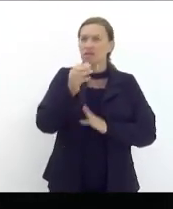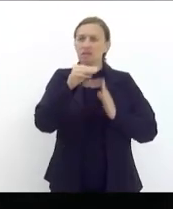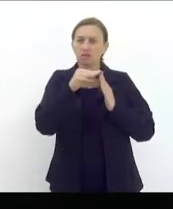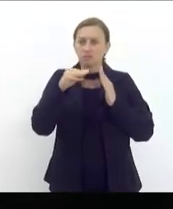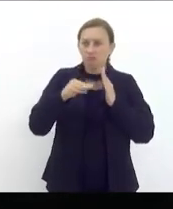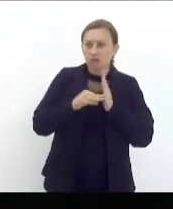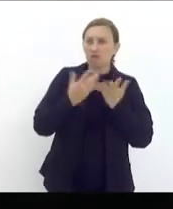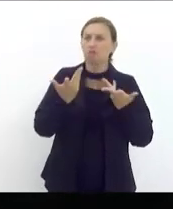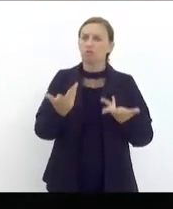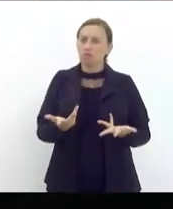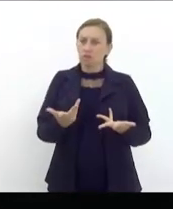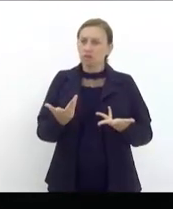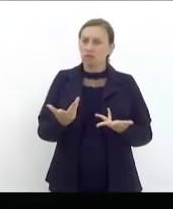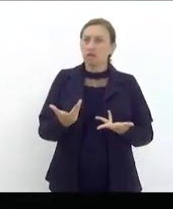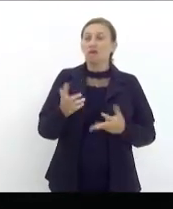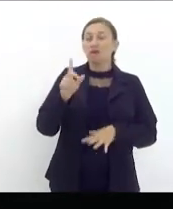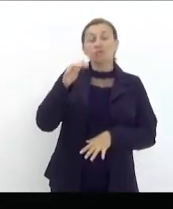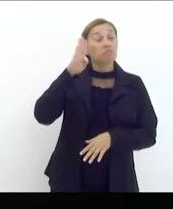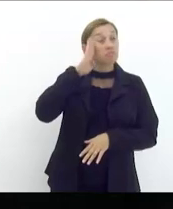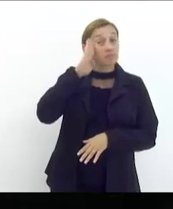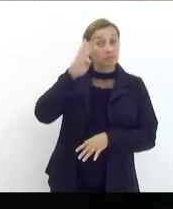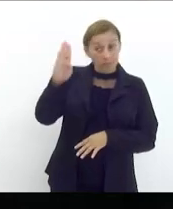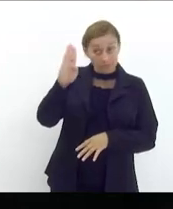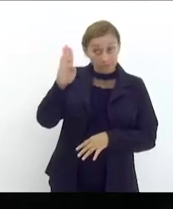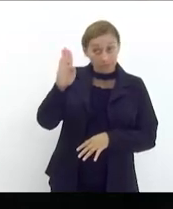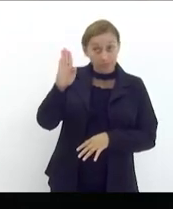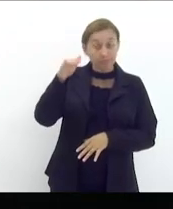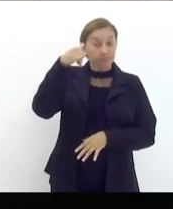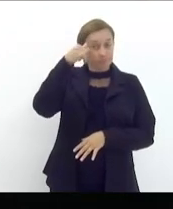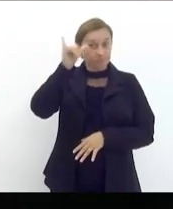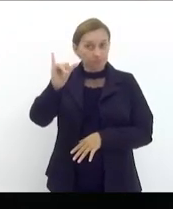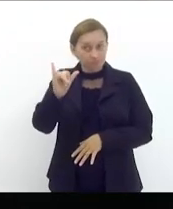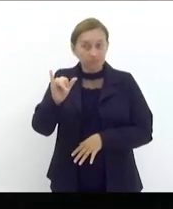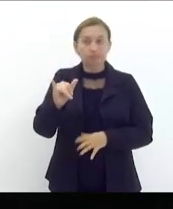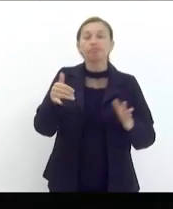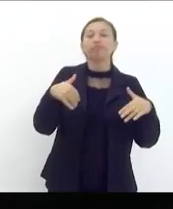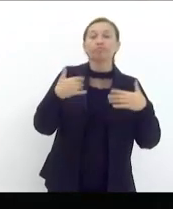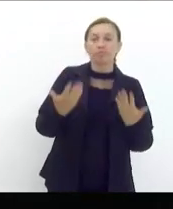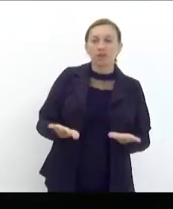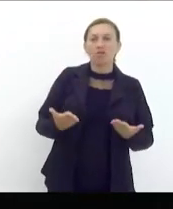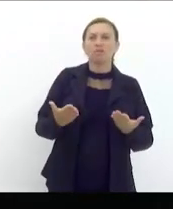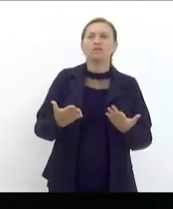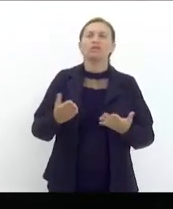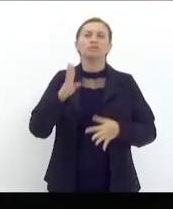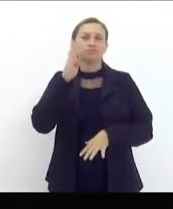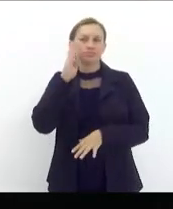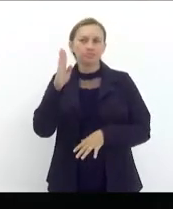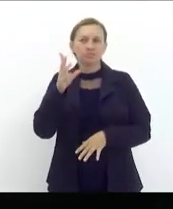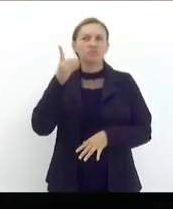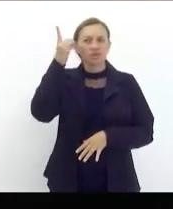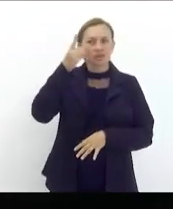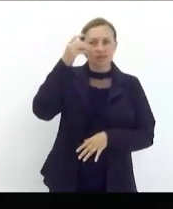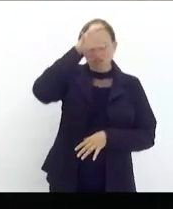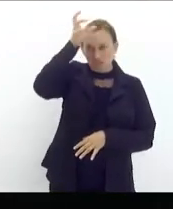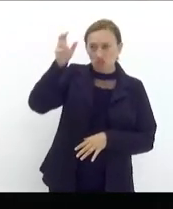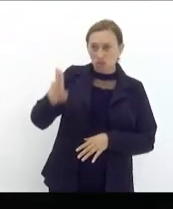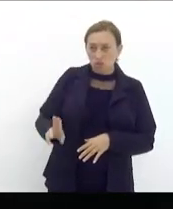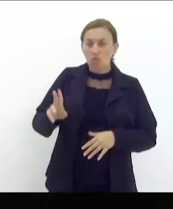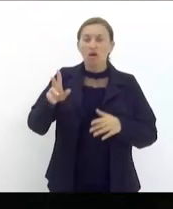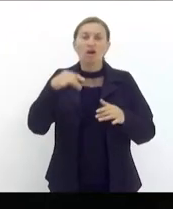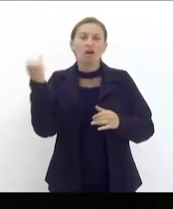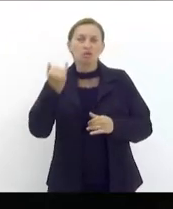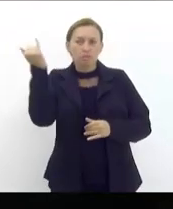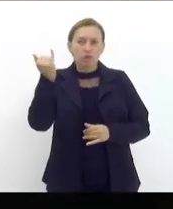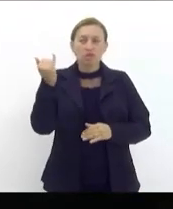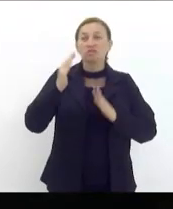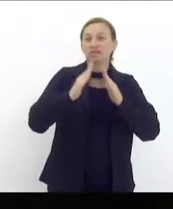contraceptíveis é fundamental nesse debate. Então, são fundamentais, deputada Tia Ju, a importância